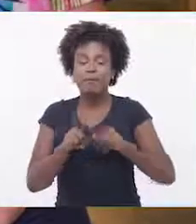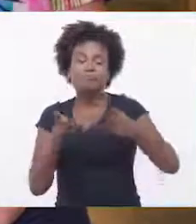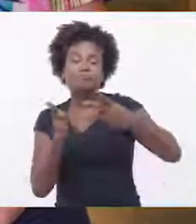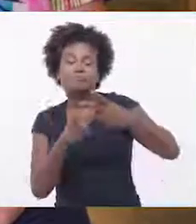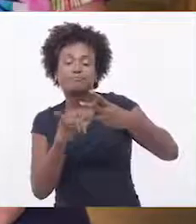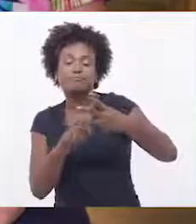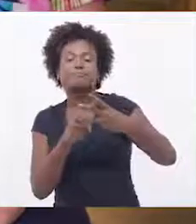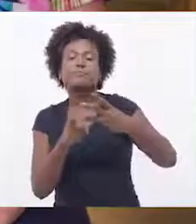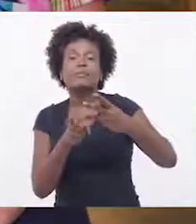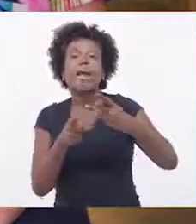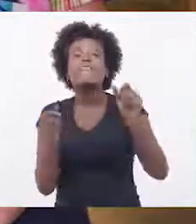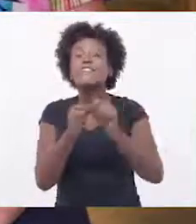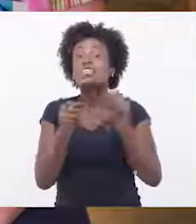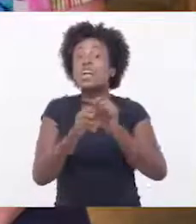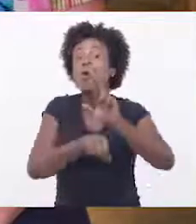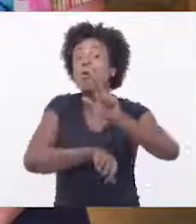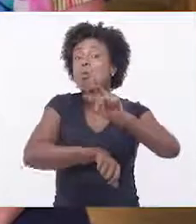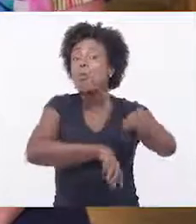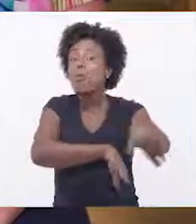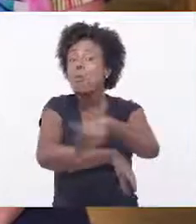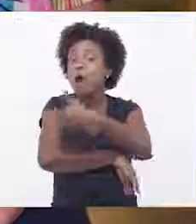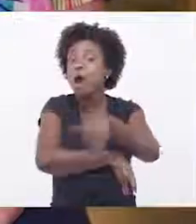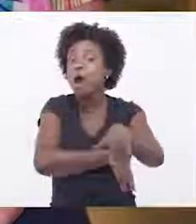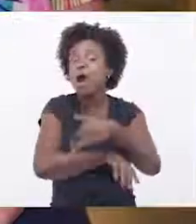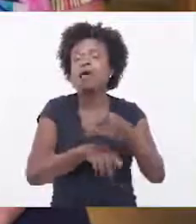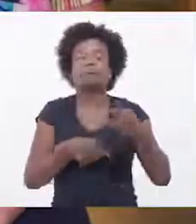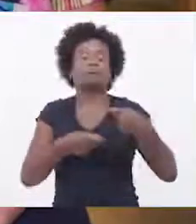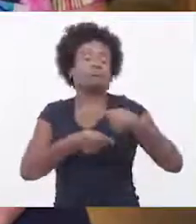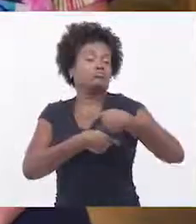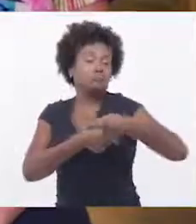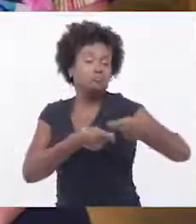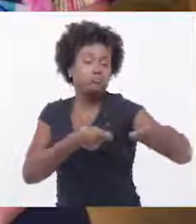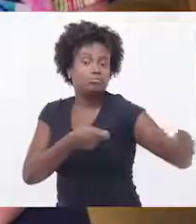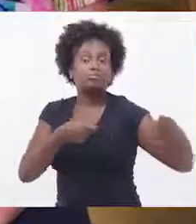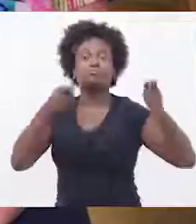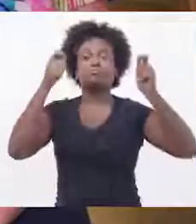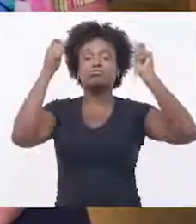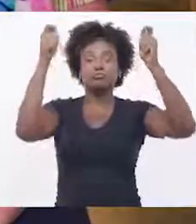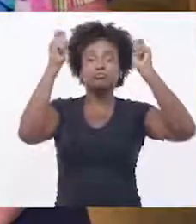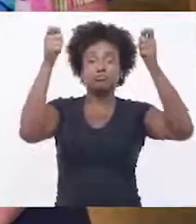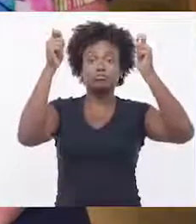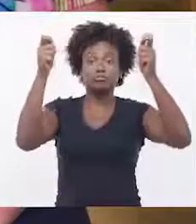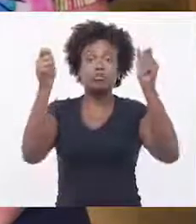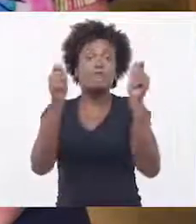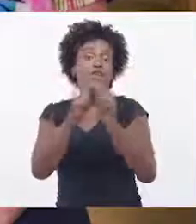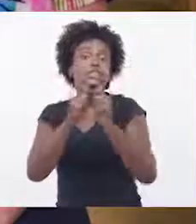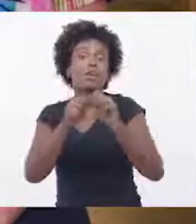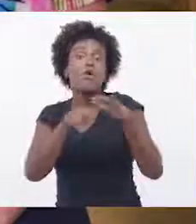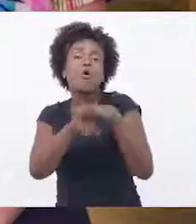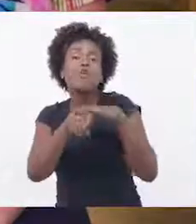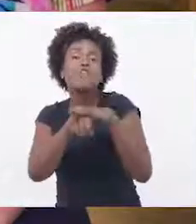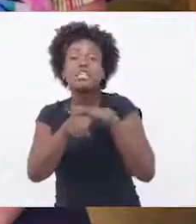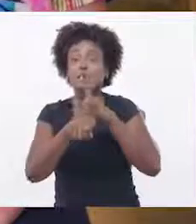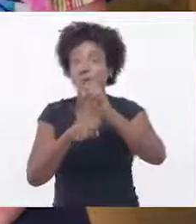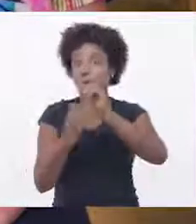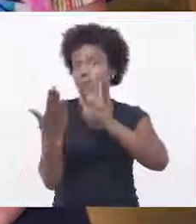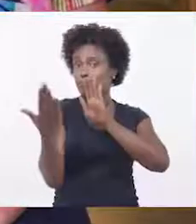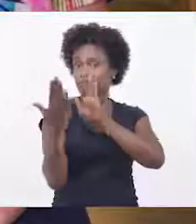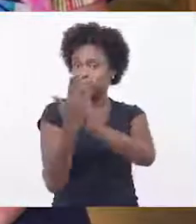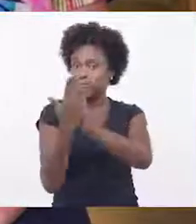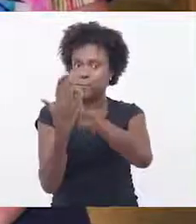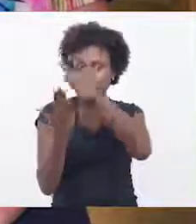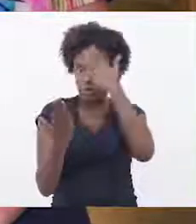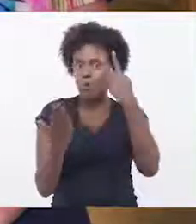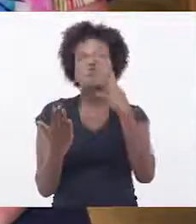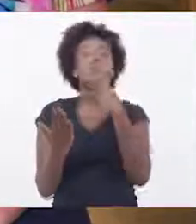na rua, que vão organizar eventos, vão organizar panfetagens e que vão articular na rua com outras pessoas, com outros públicos que eles não